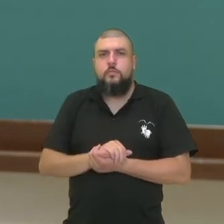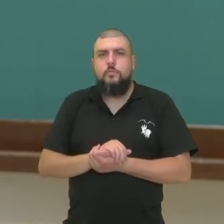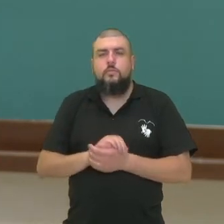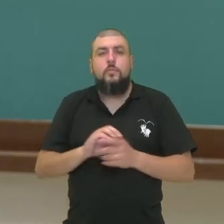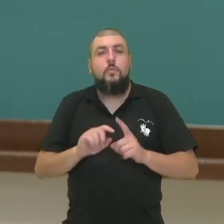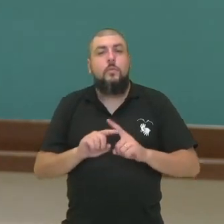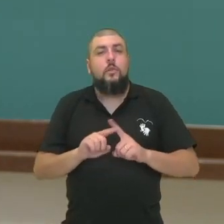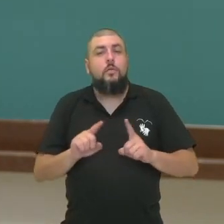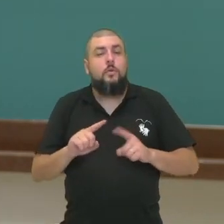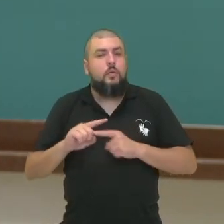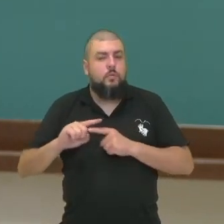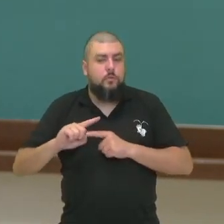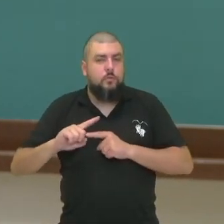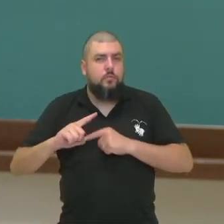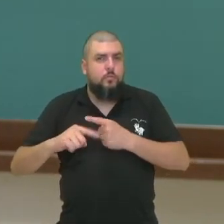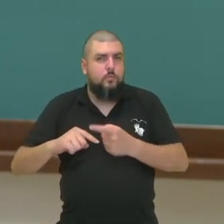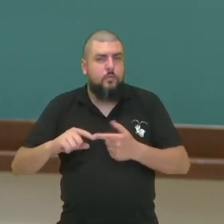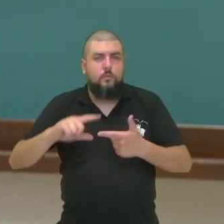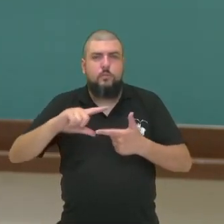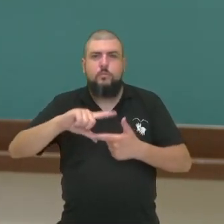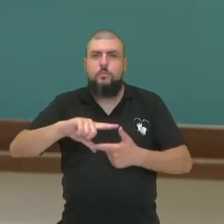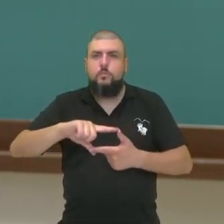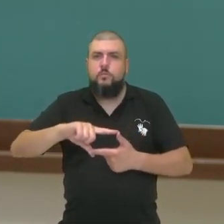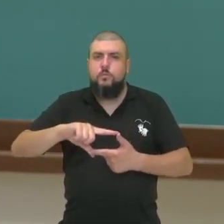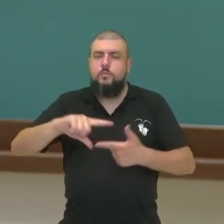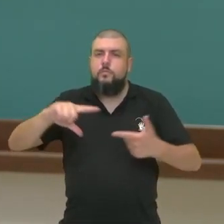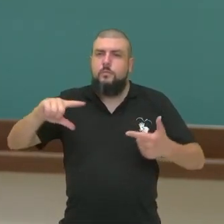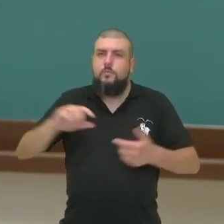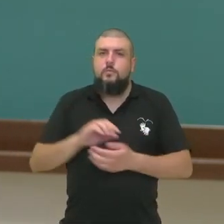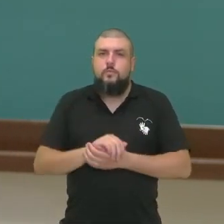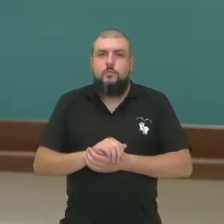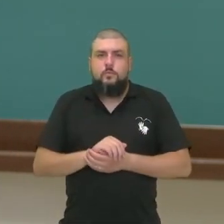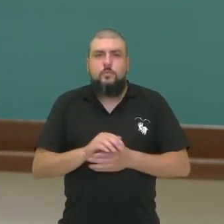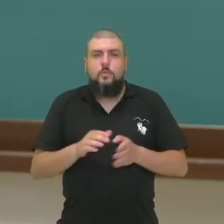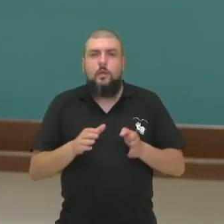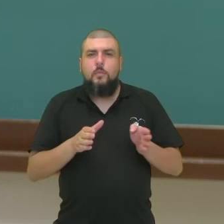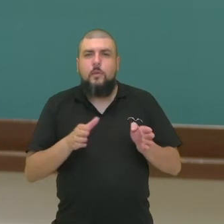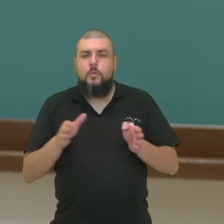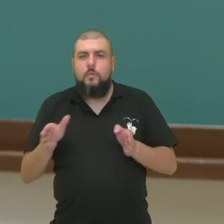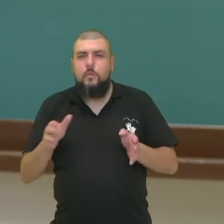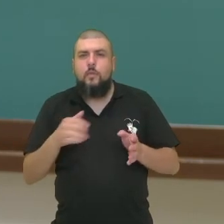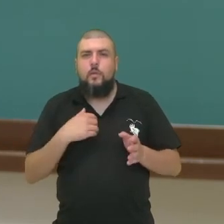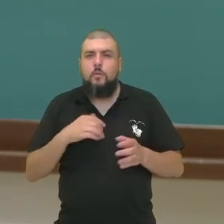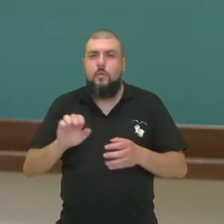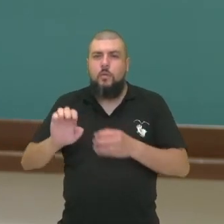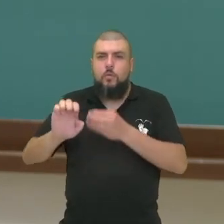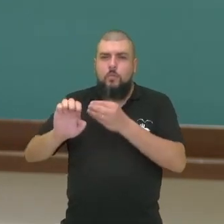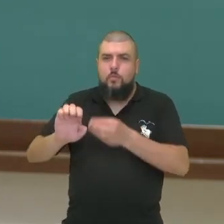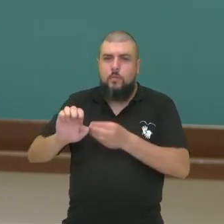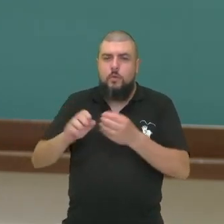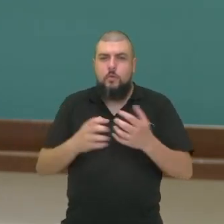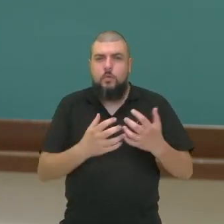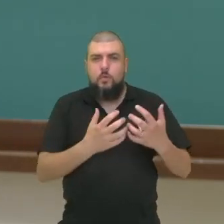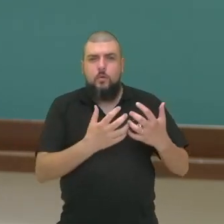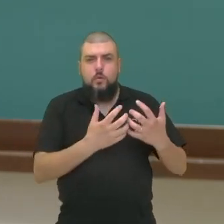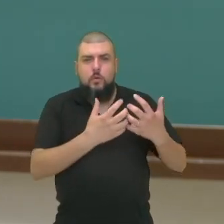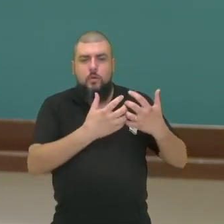modernidade que essas duas correntes, empirismo e racionalismo, vão se